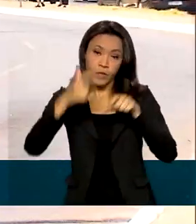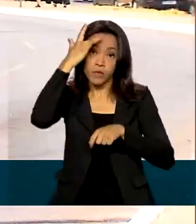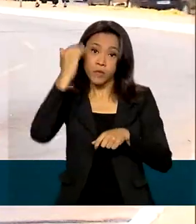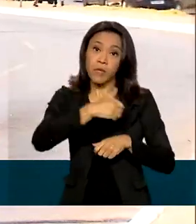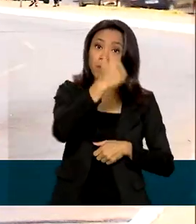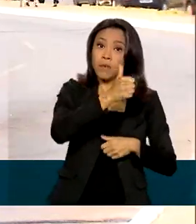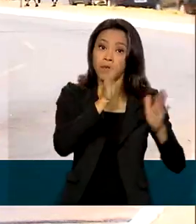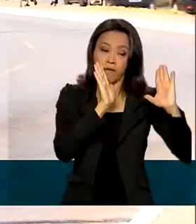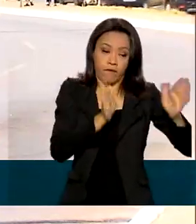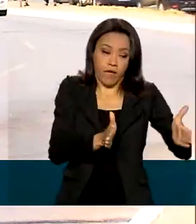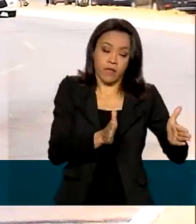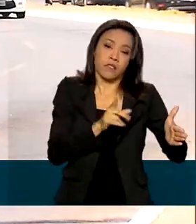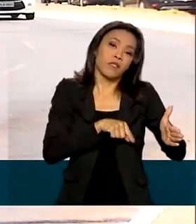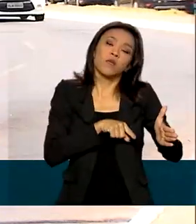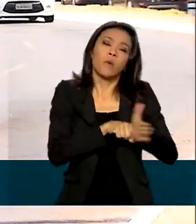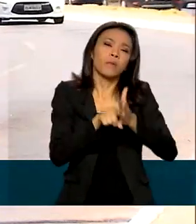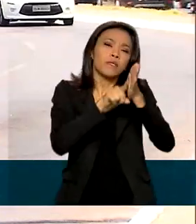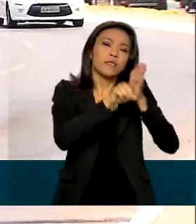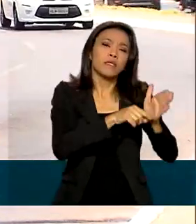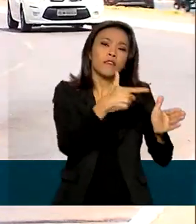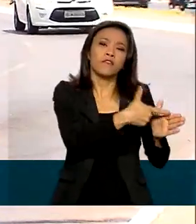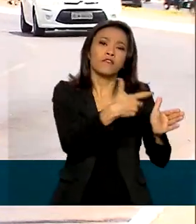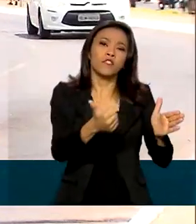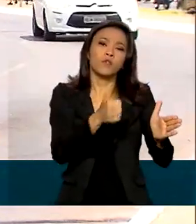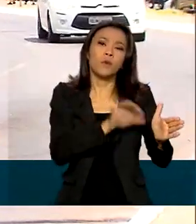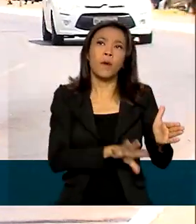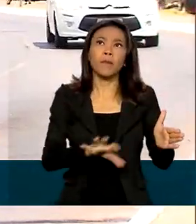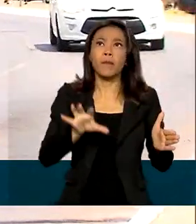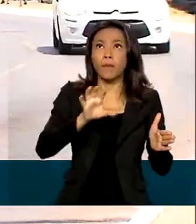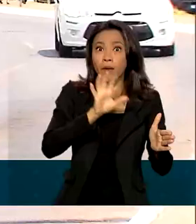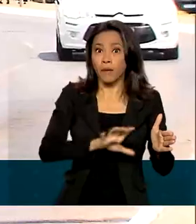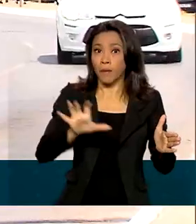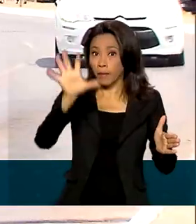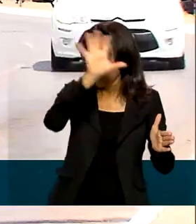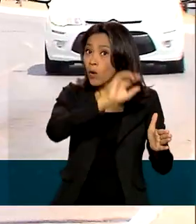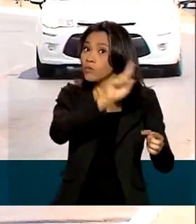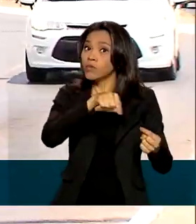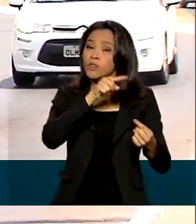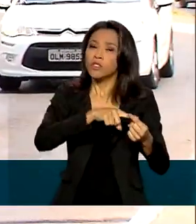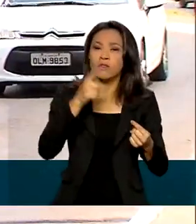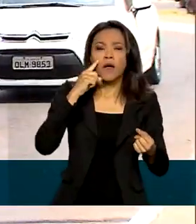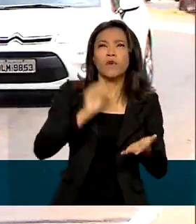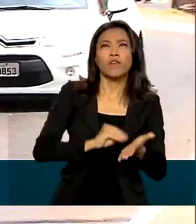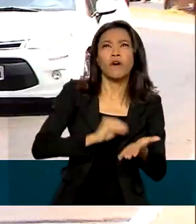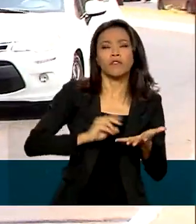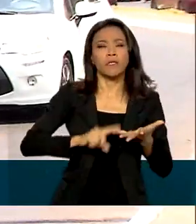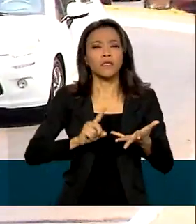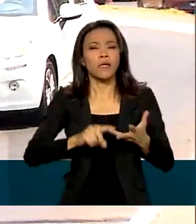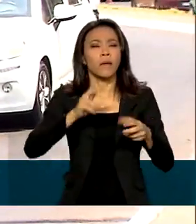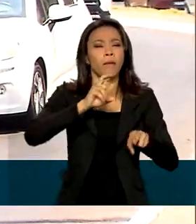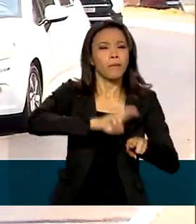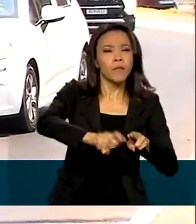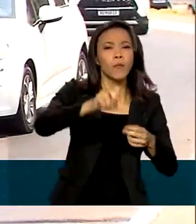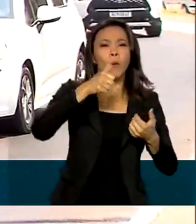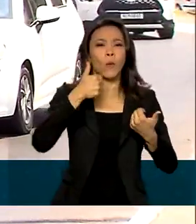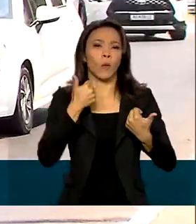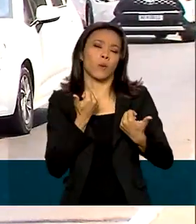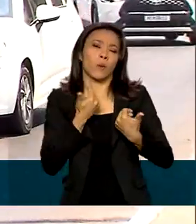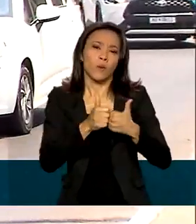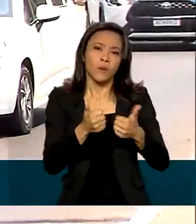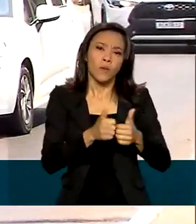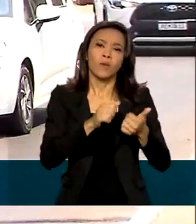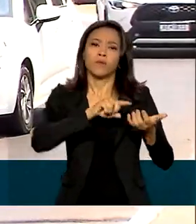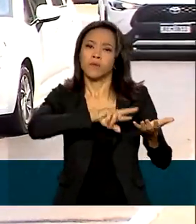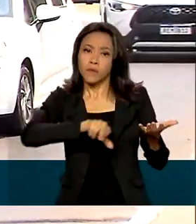elaborados estudos em 21 regiões. A ideia é analisar demandas relacionadas ao metrô, trens e ônibus e traçar